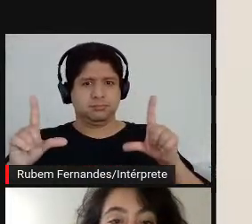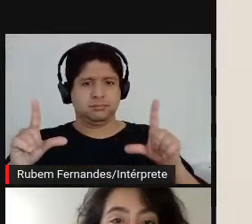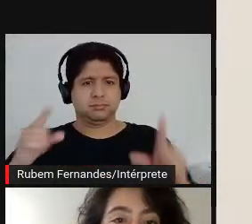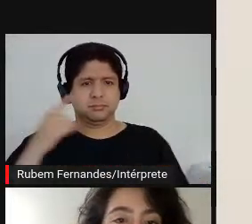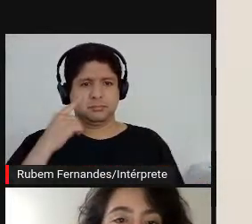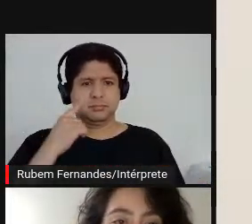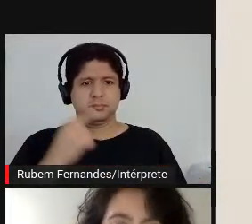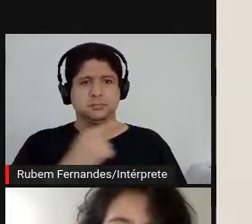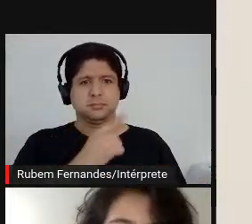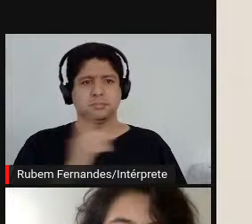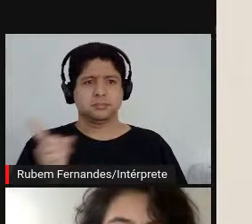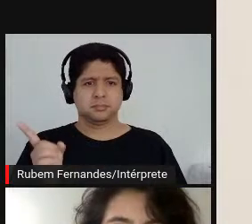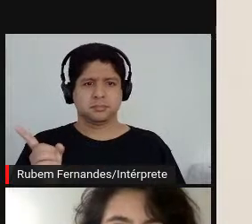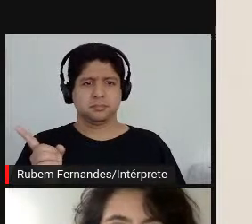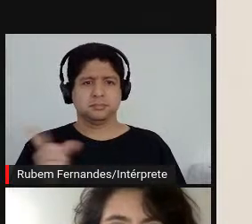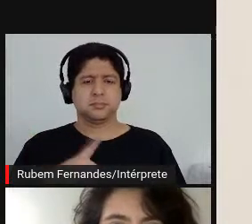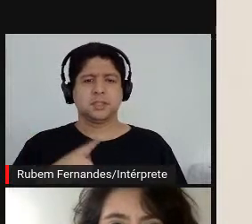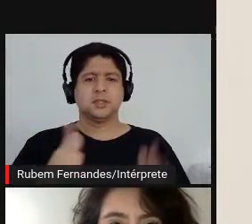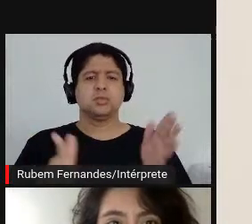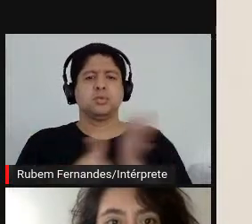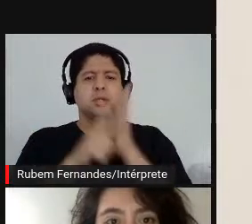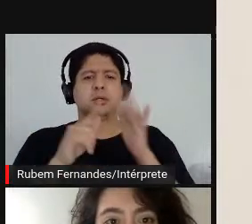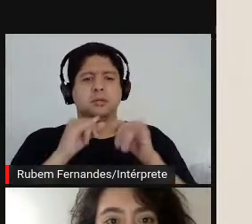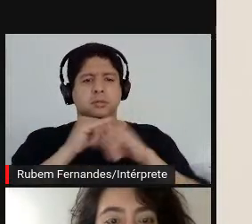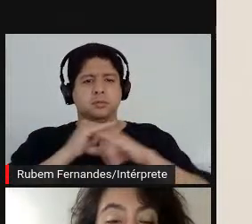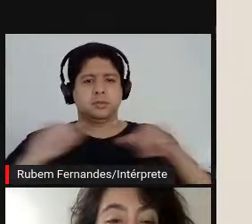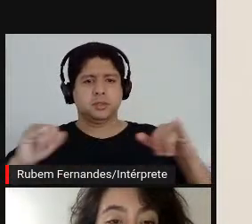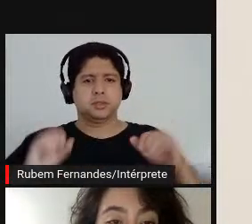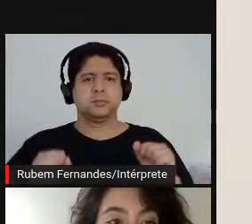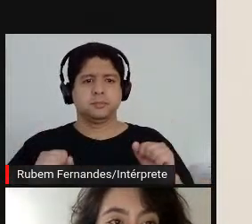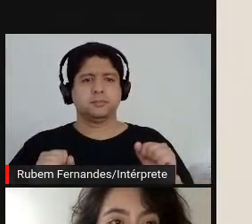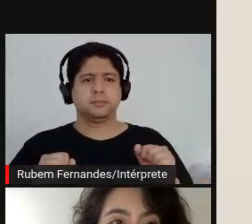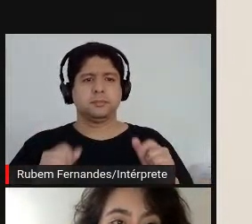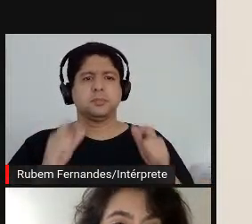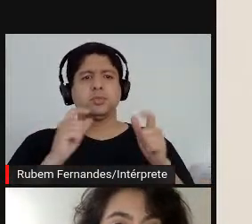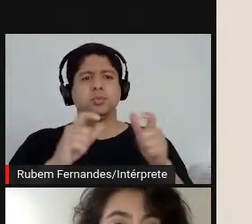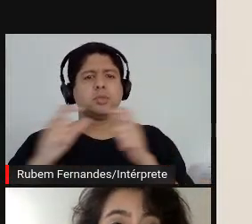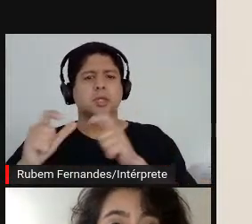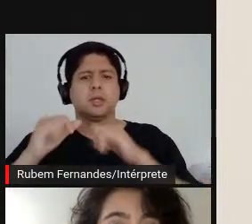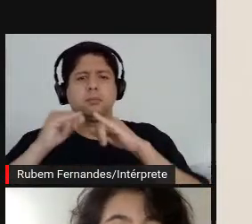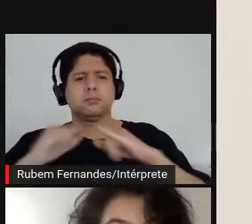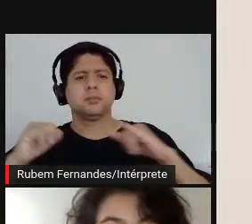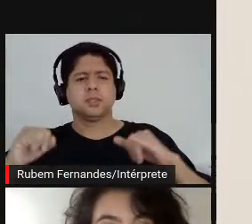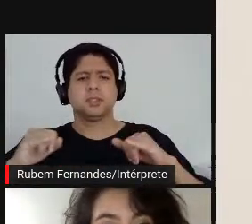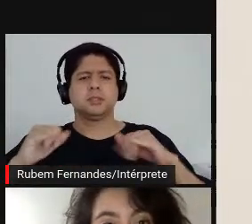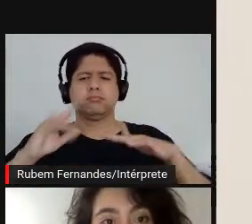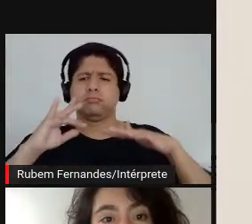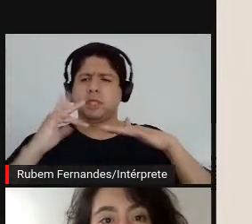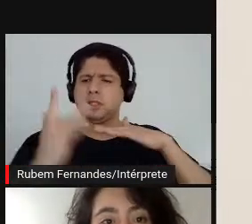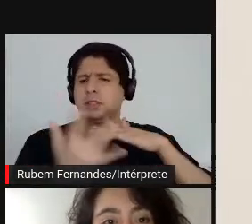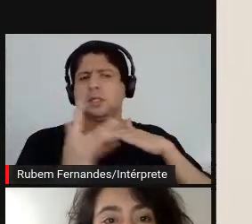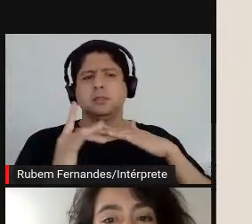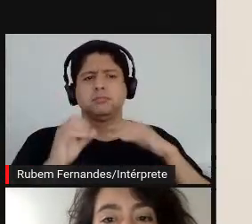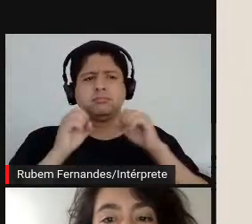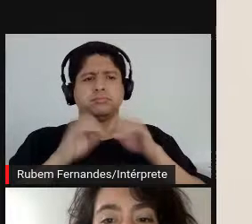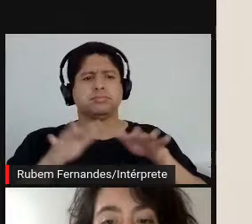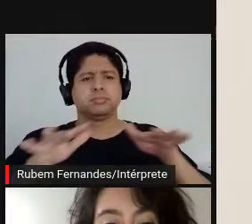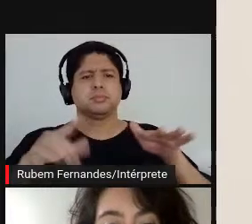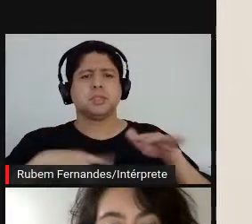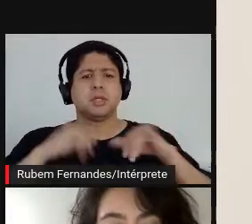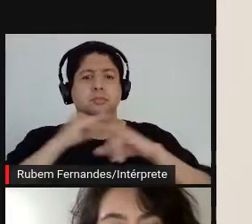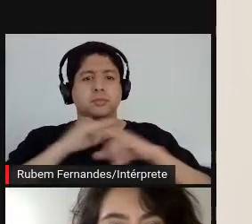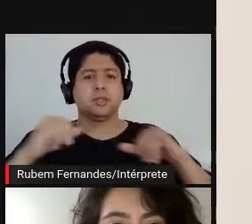num jornal e... E em várias... Em redes sociais também, que dizia...